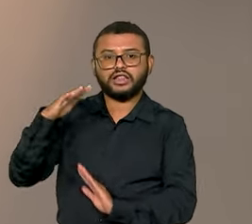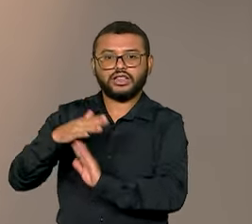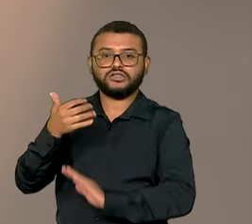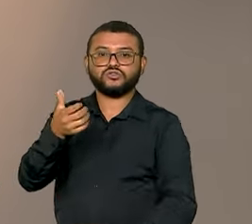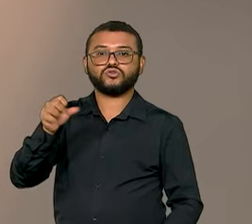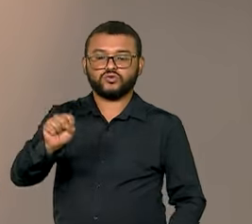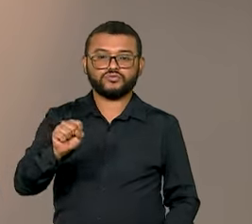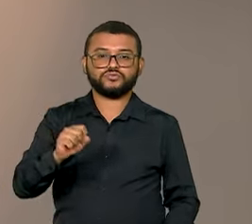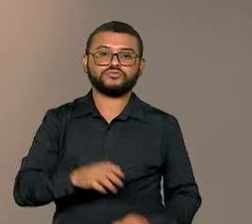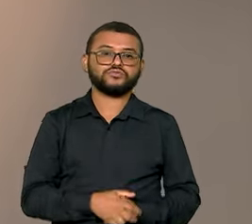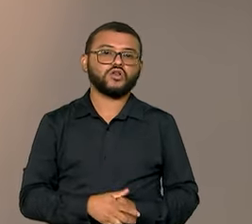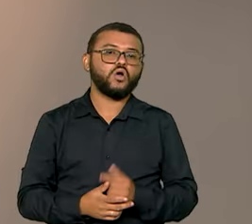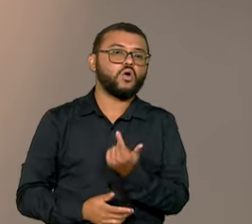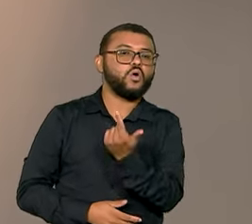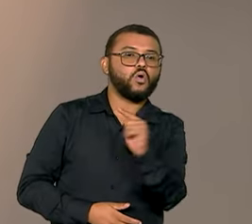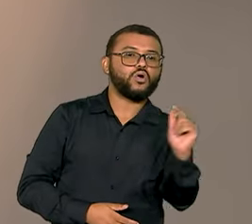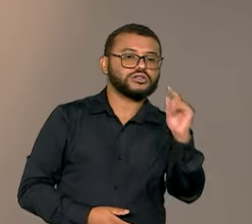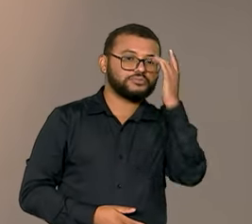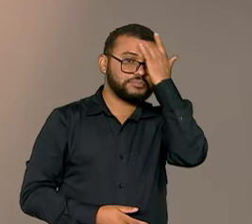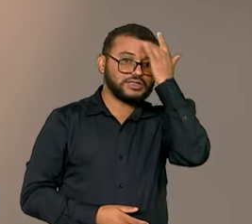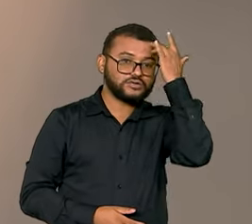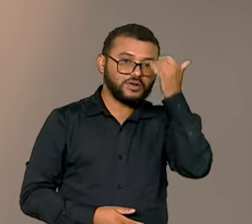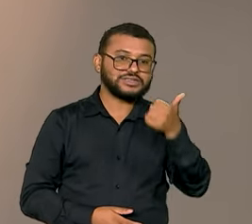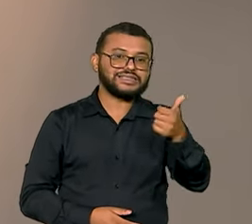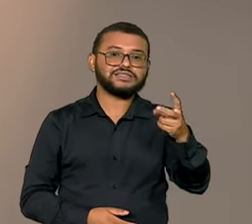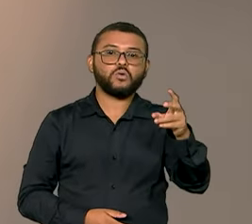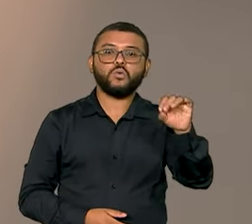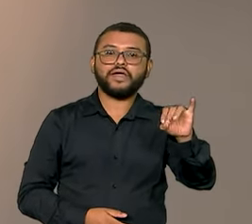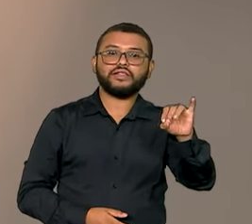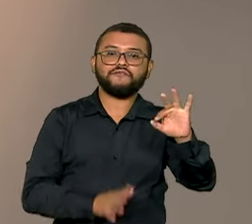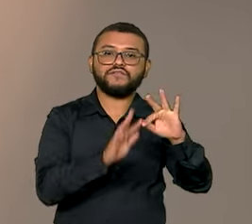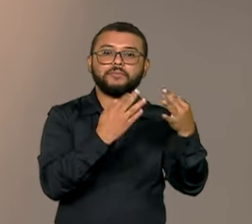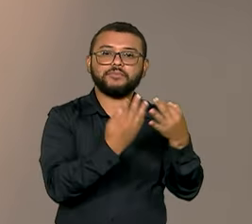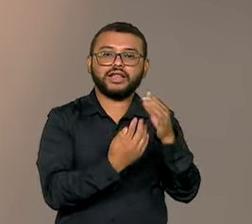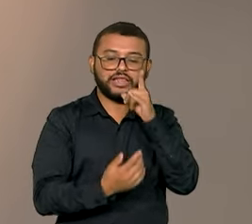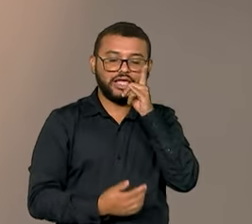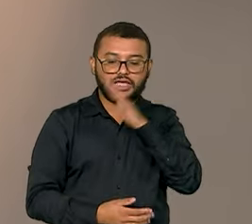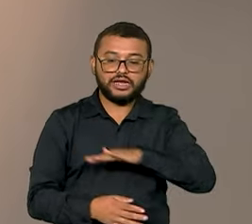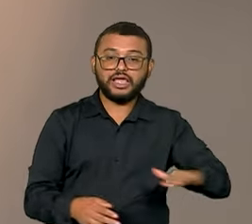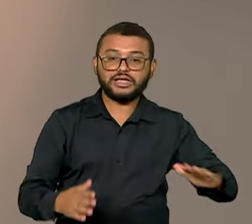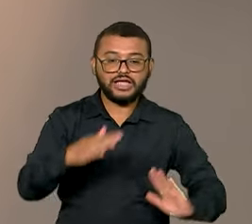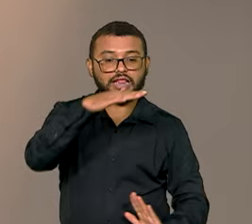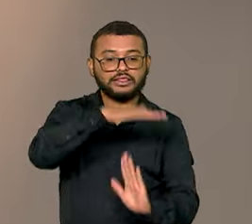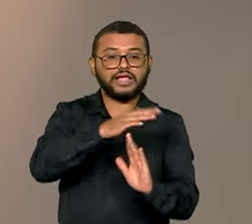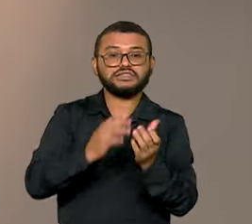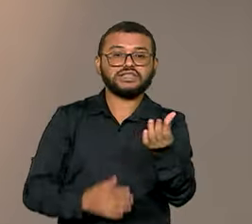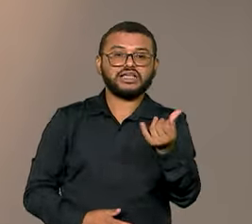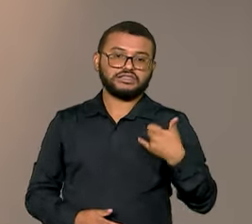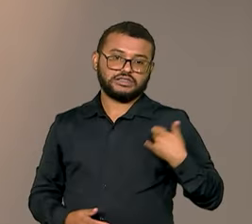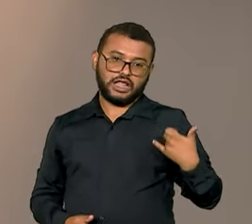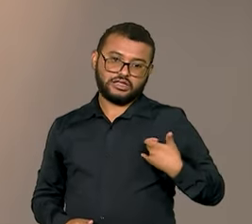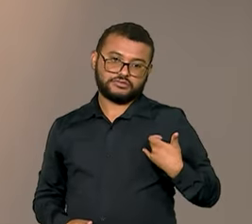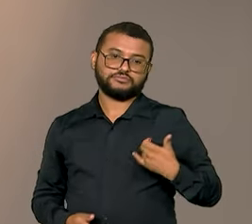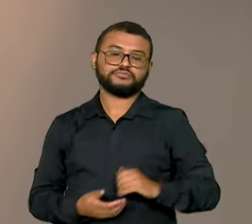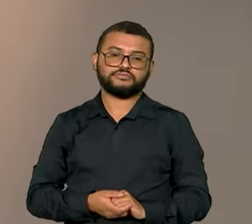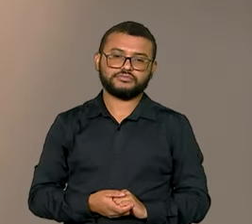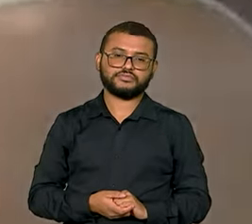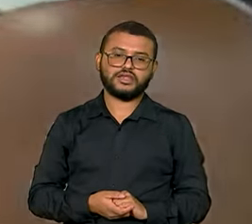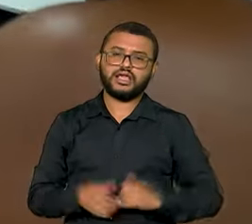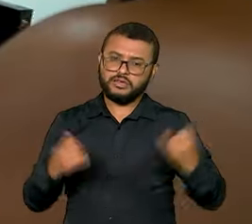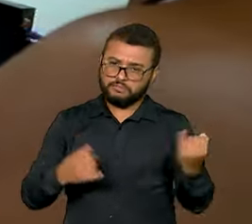anos. E outros de 150 reais a famílias com crianças de até 6 anos.